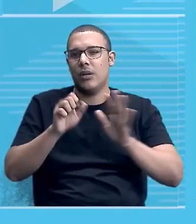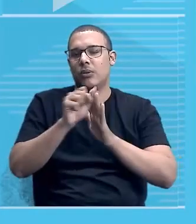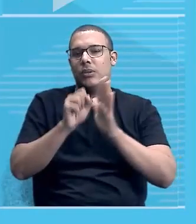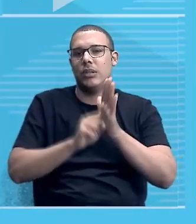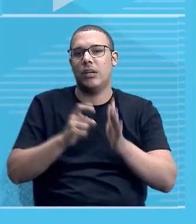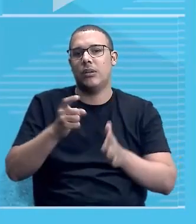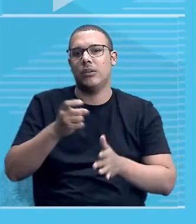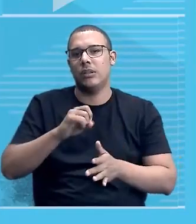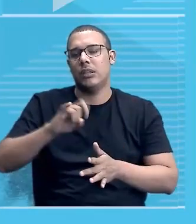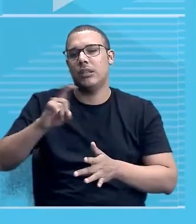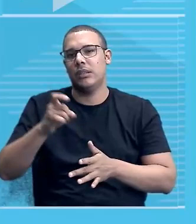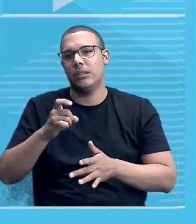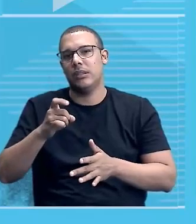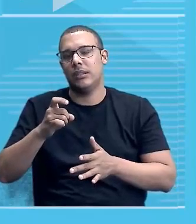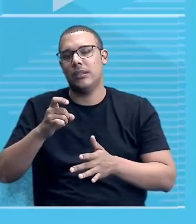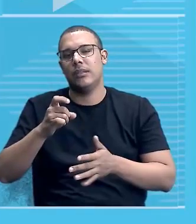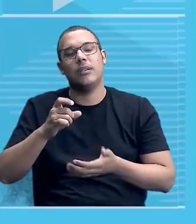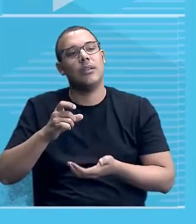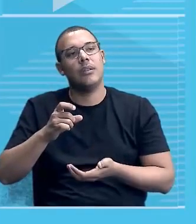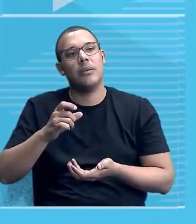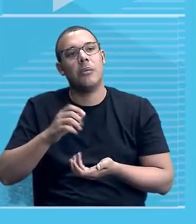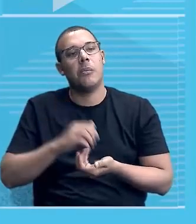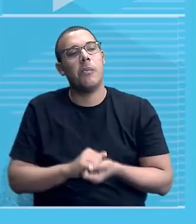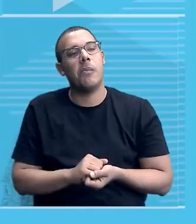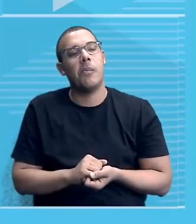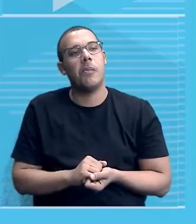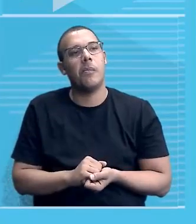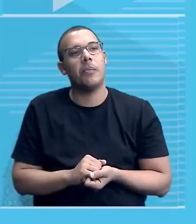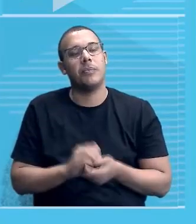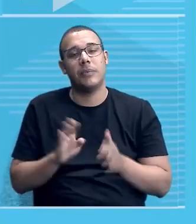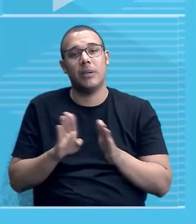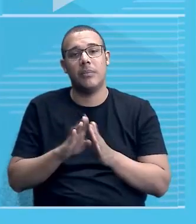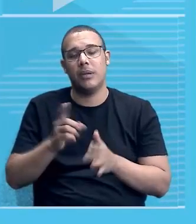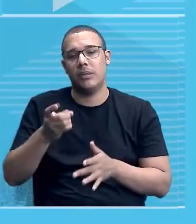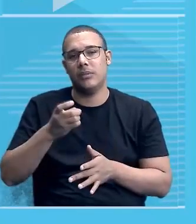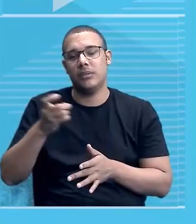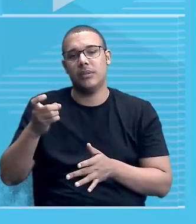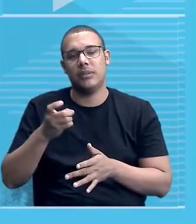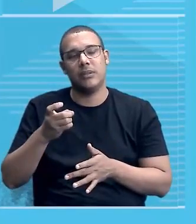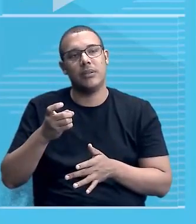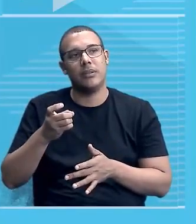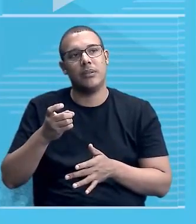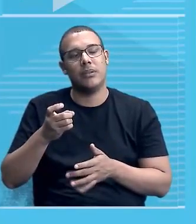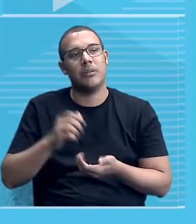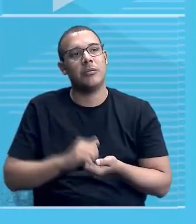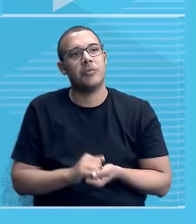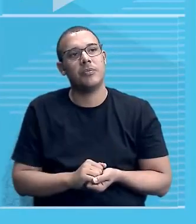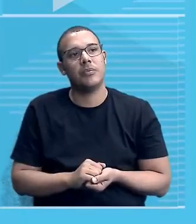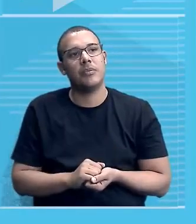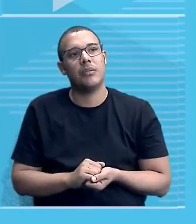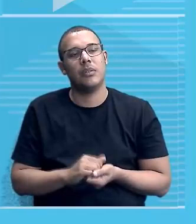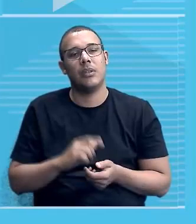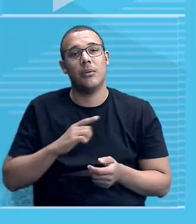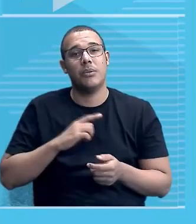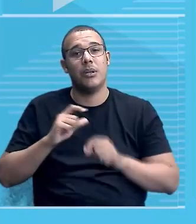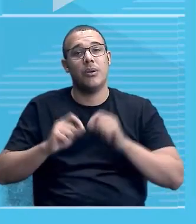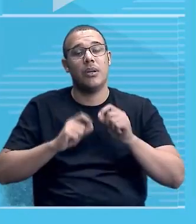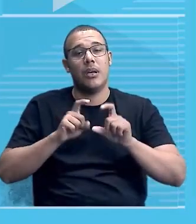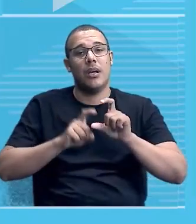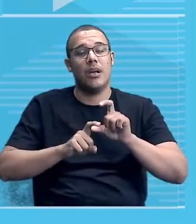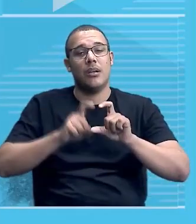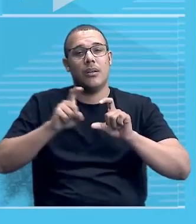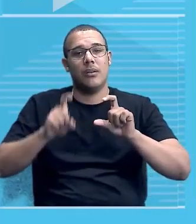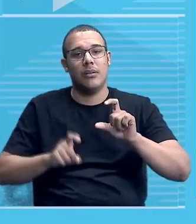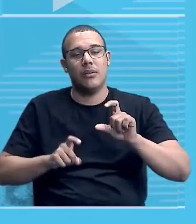do XX, e até mesmo no decorrer de todo o XX, do século XX, vamos ter os processos de independência